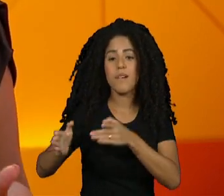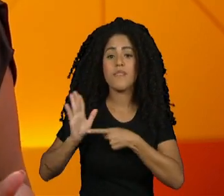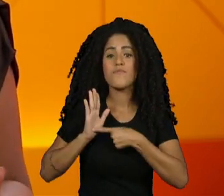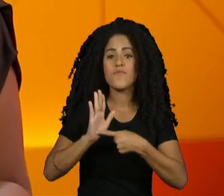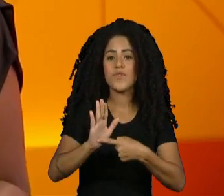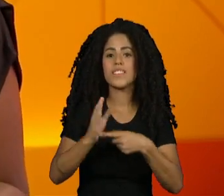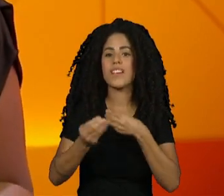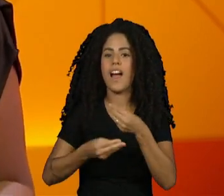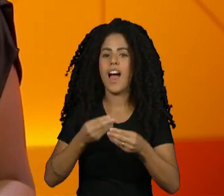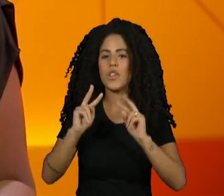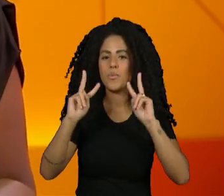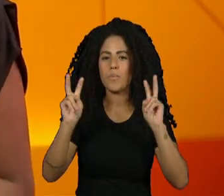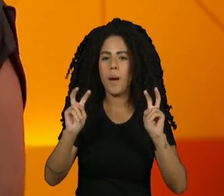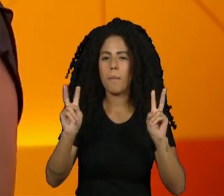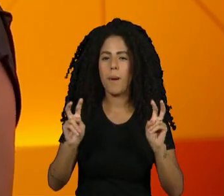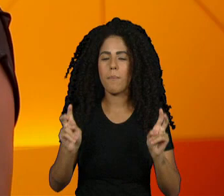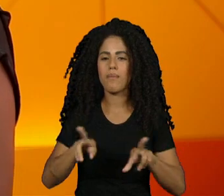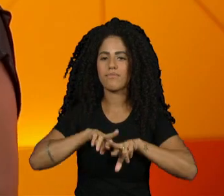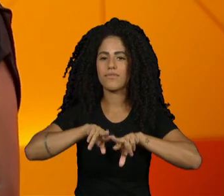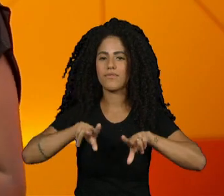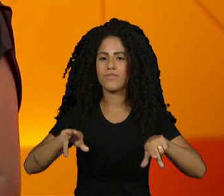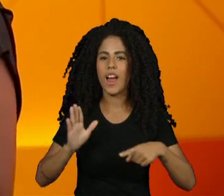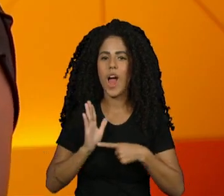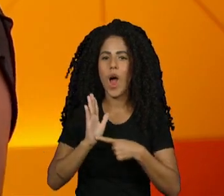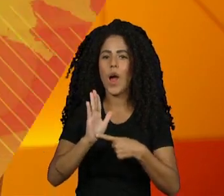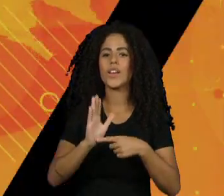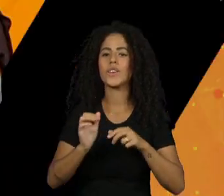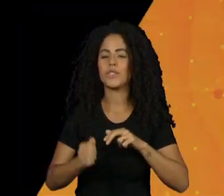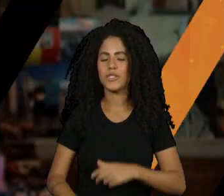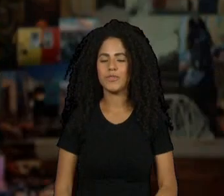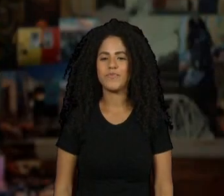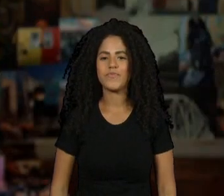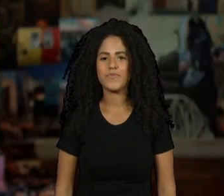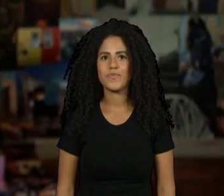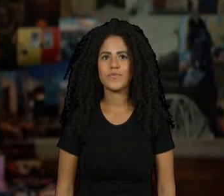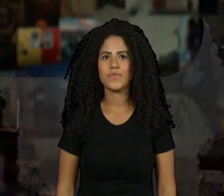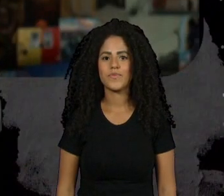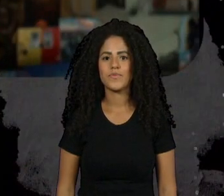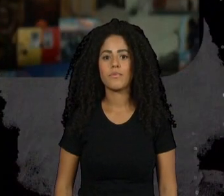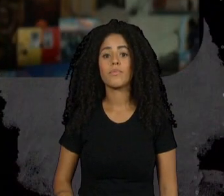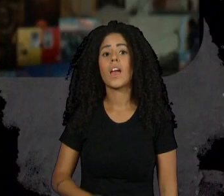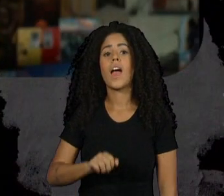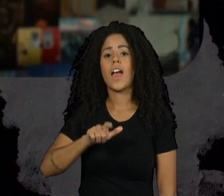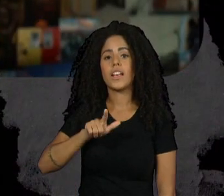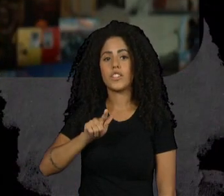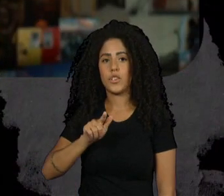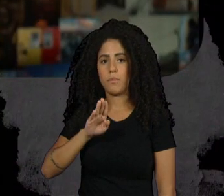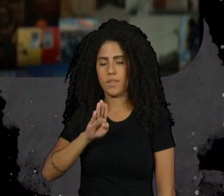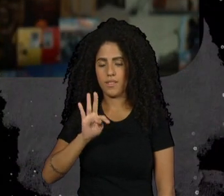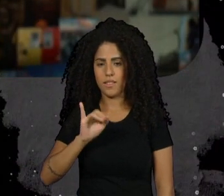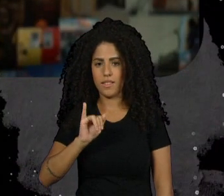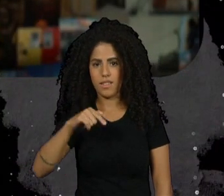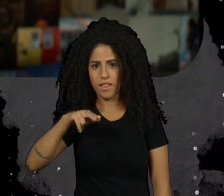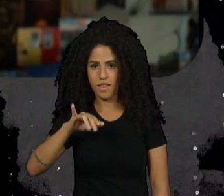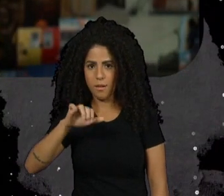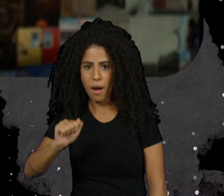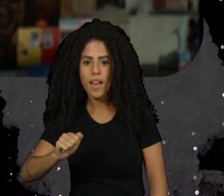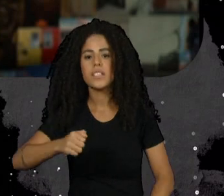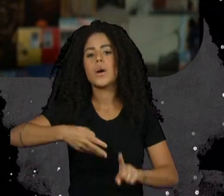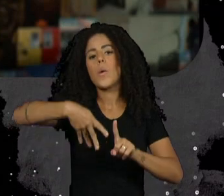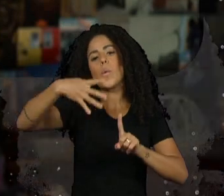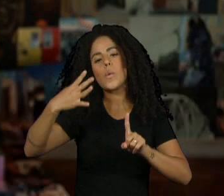a gente alguns dos termos que serão usados aqui na nossa conversa. A sigla LGBTQIA+, ela